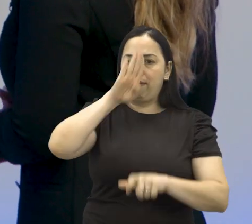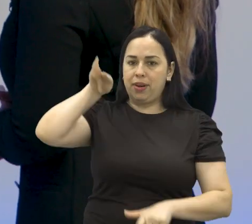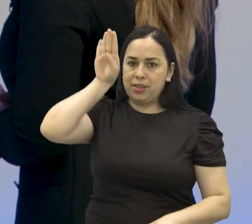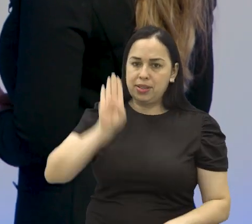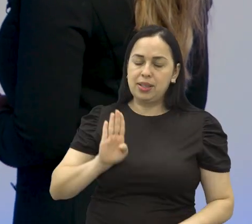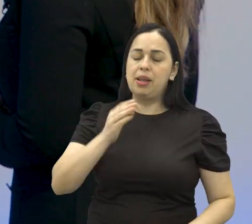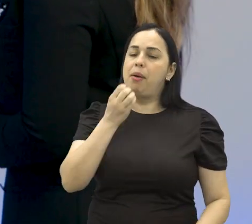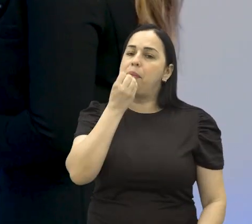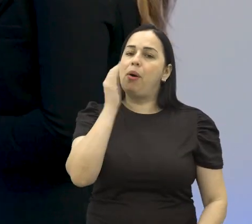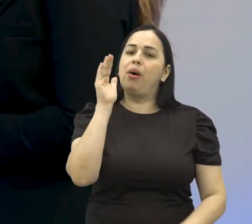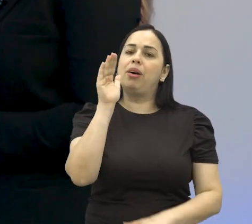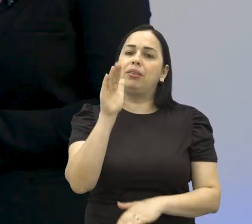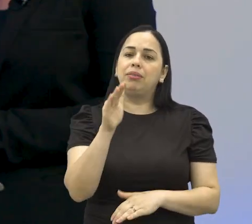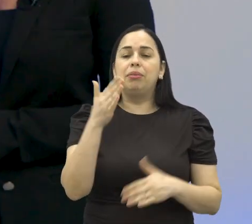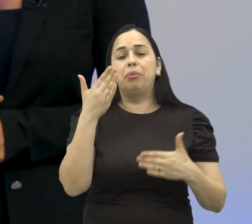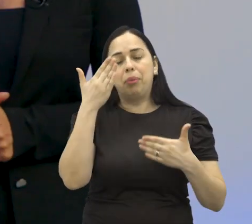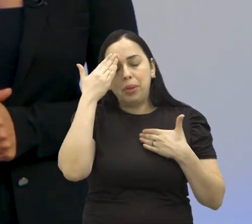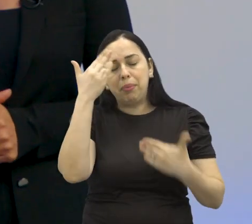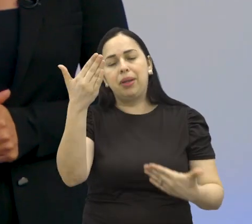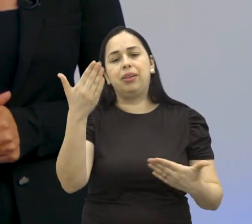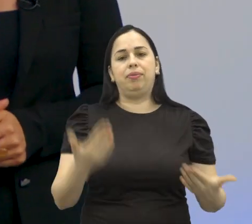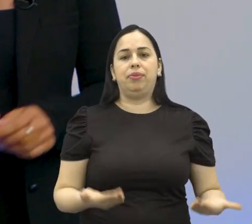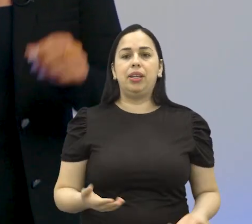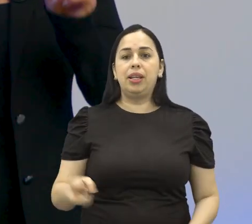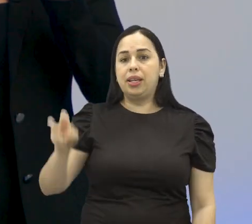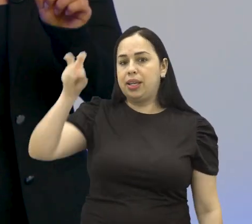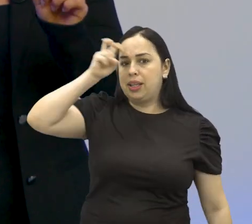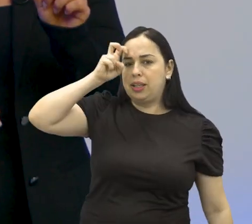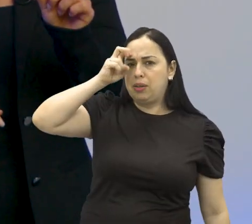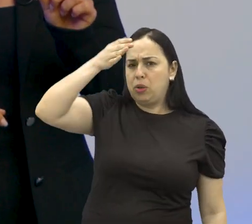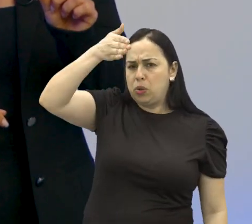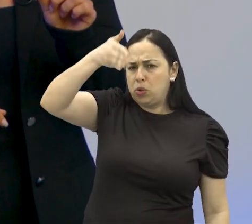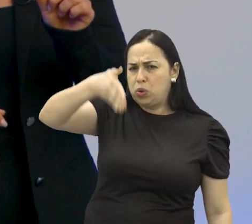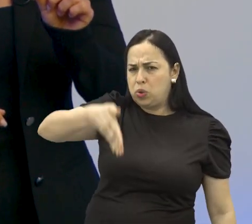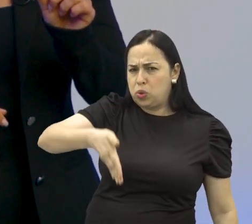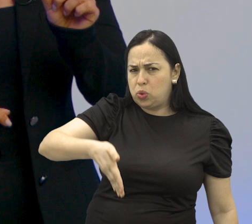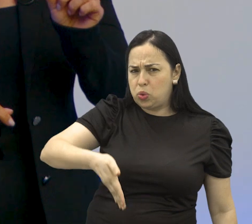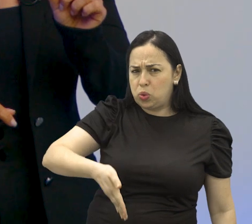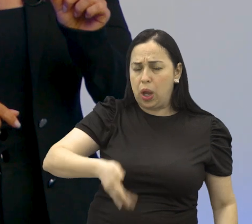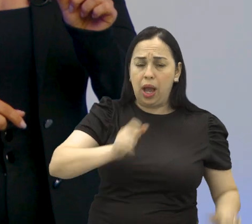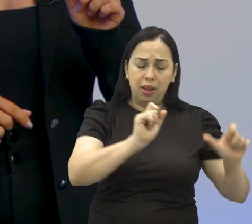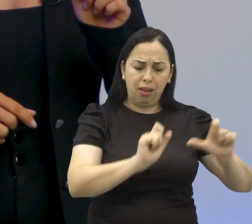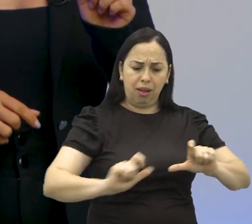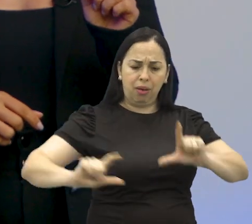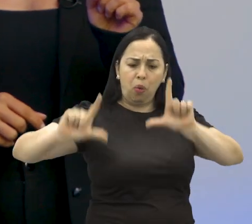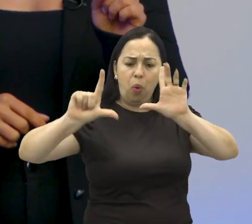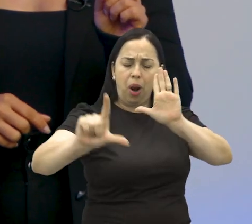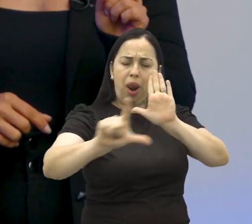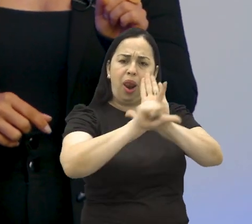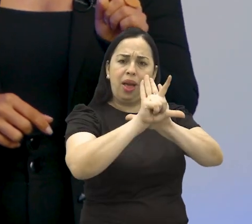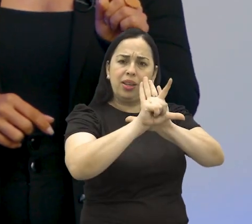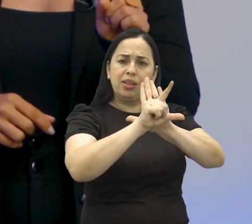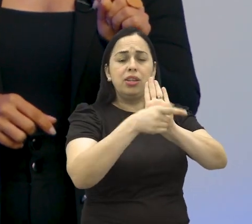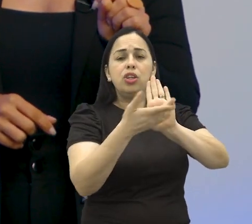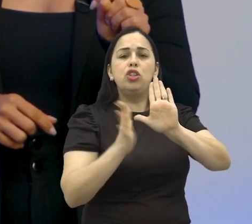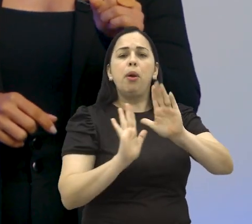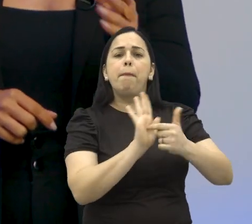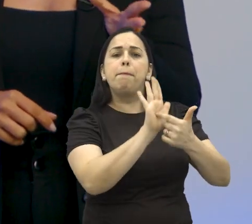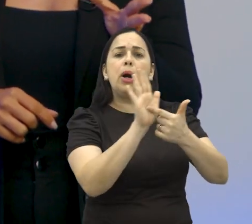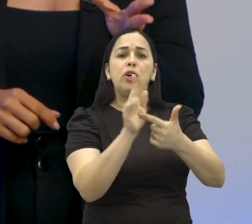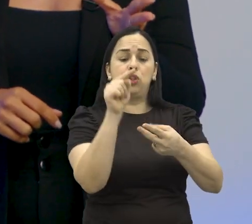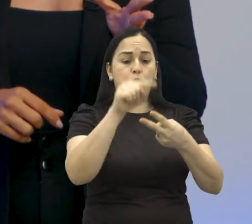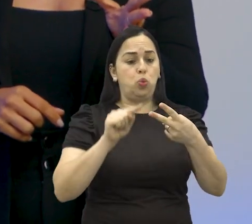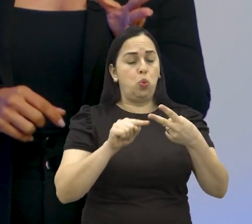estúdio. Isso aí, Ana. Muito obrigada, viu, pelas informações. E toda quinta-feira é dia do quadro Agora é Lei. A gente